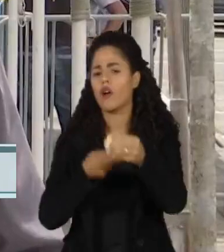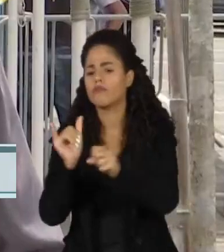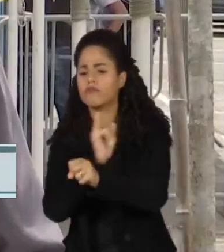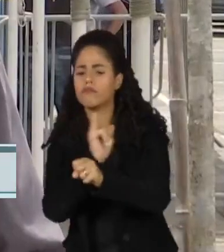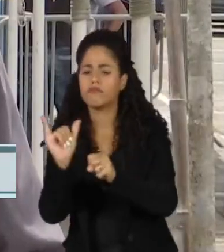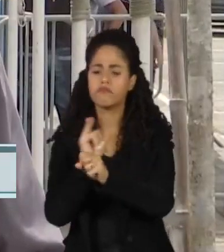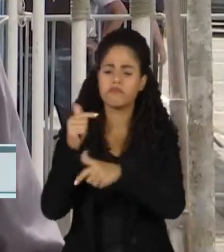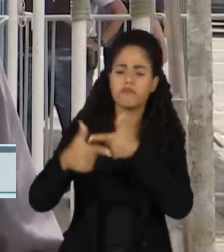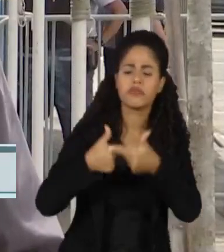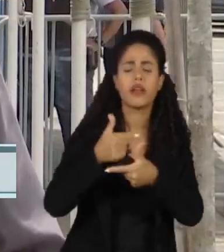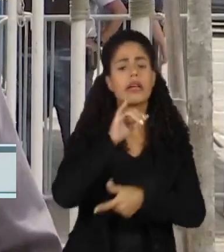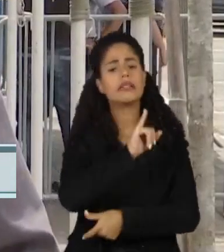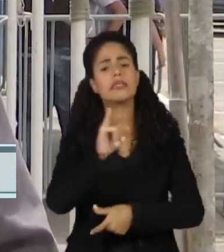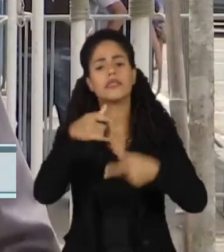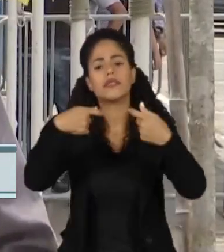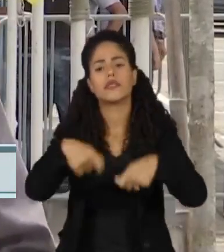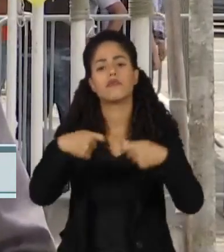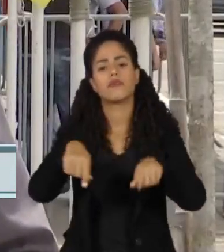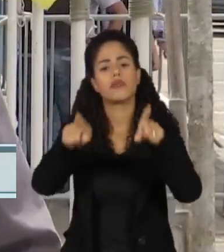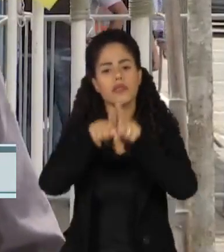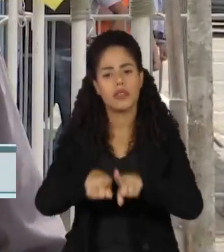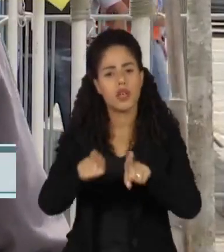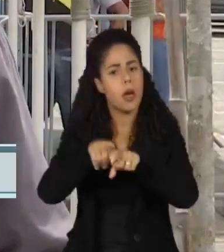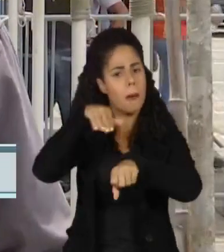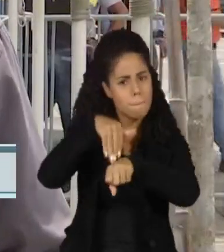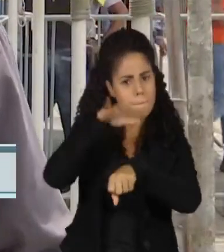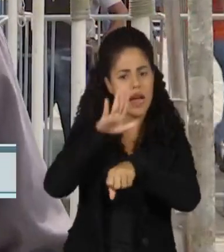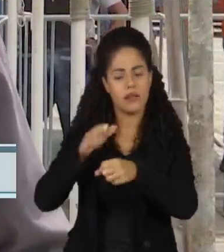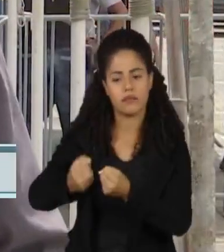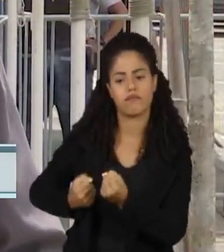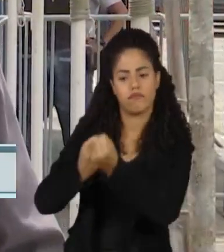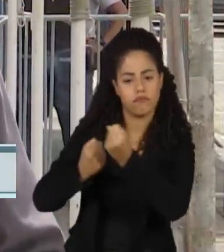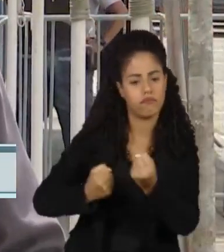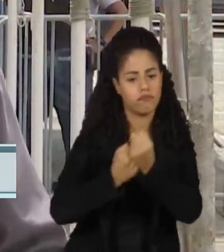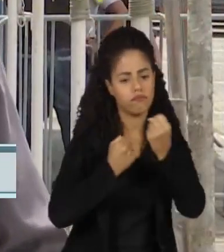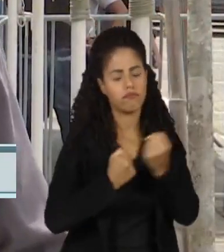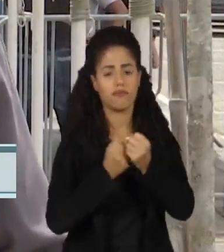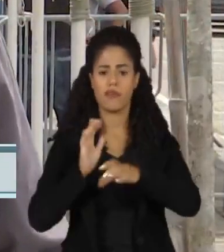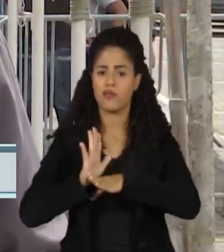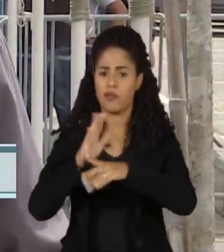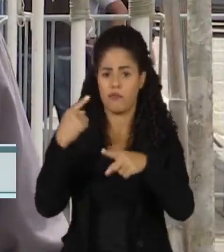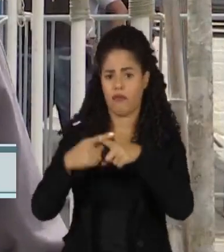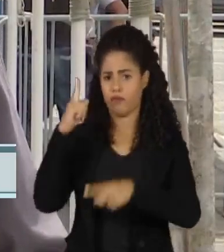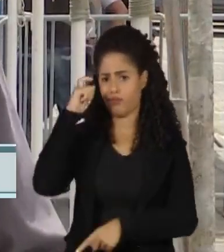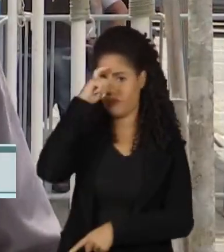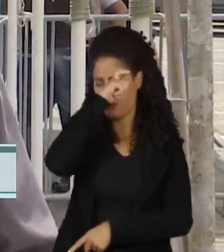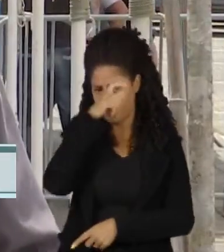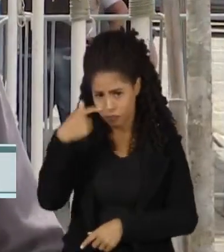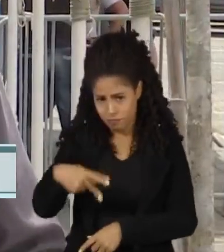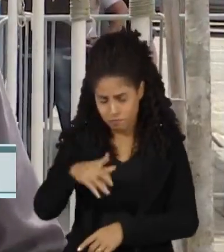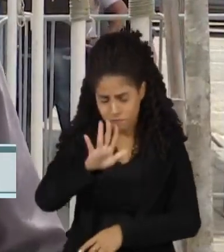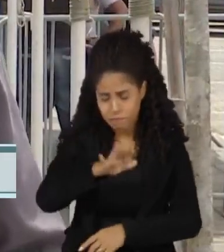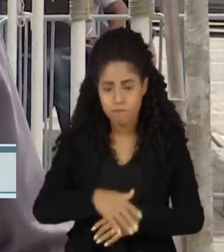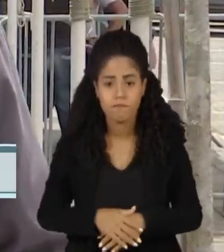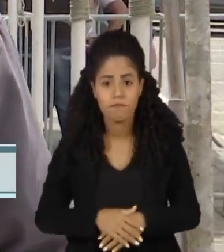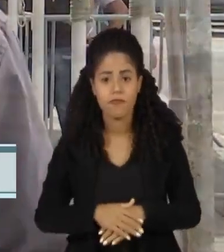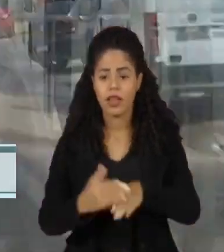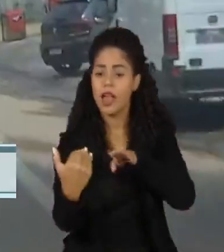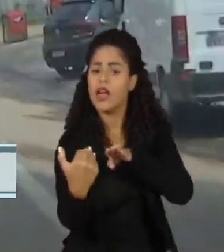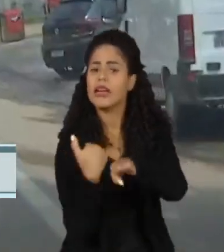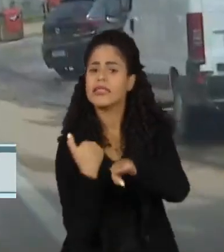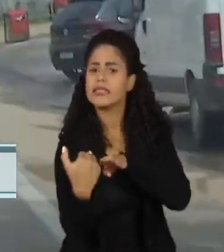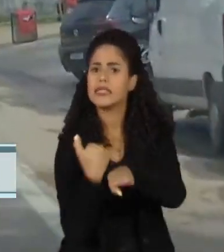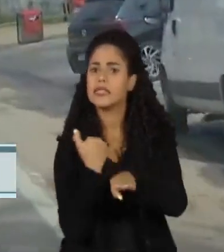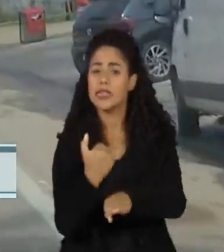os trabalhos e também, se necessário, enviar mais apoio para esse difícil trabalho que tem acontecido por aqui. Sobre as estradas, Aldo,